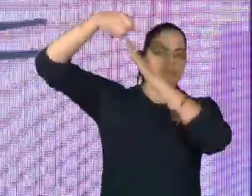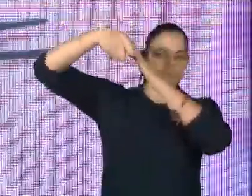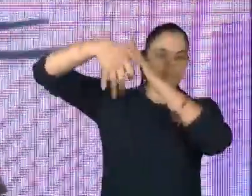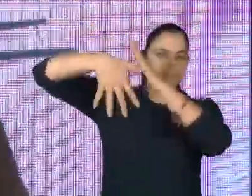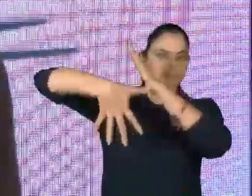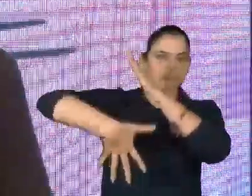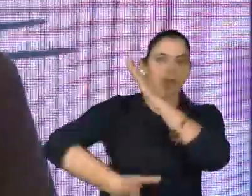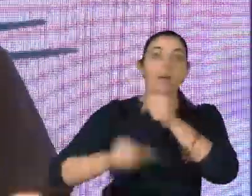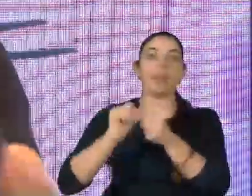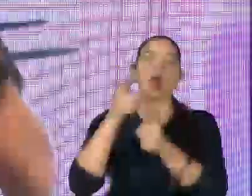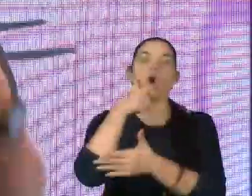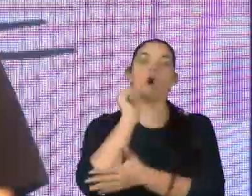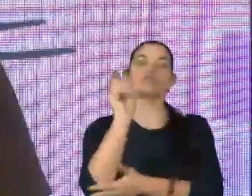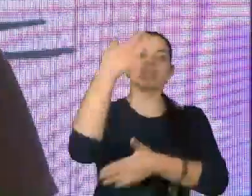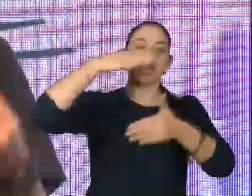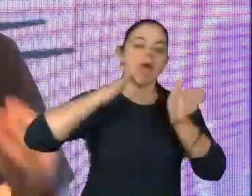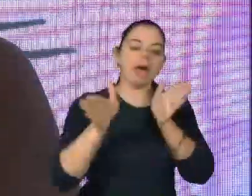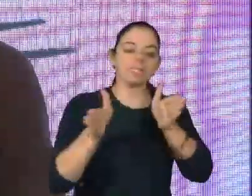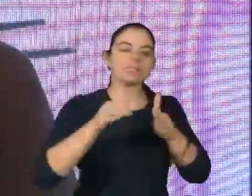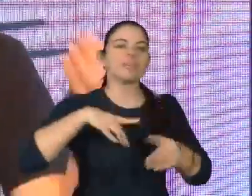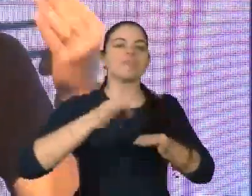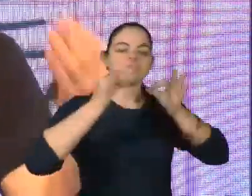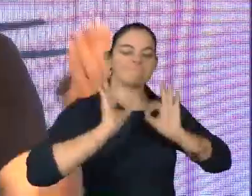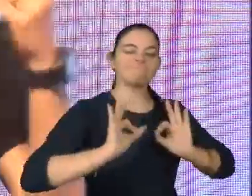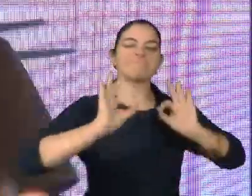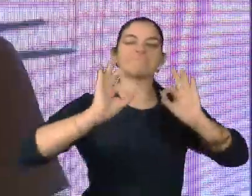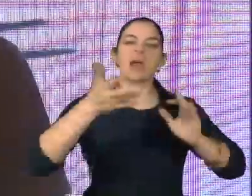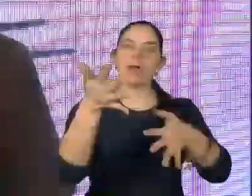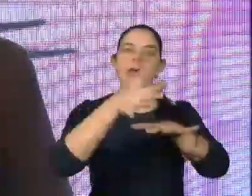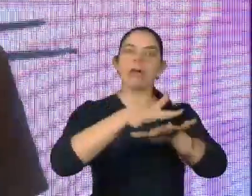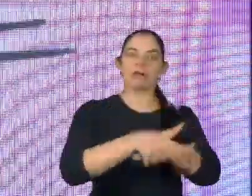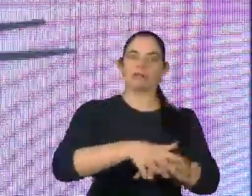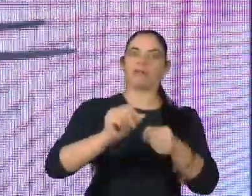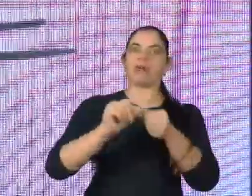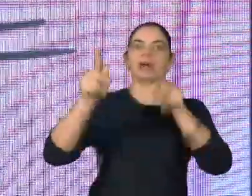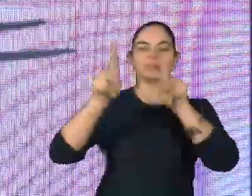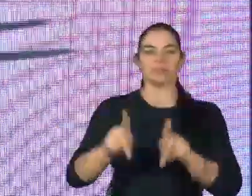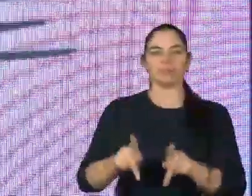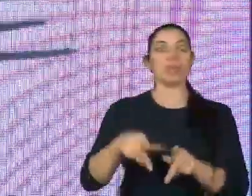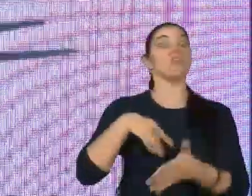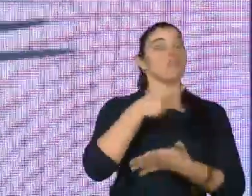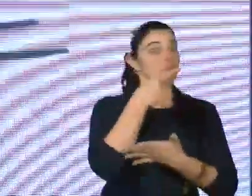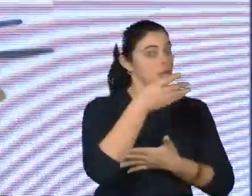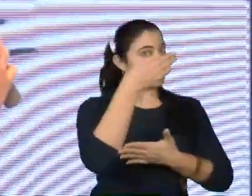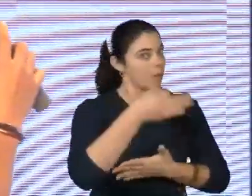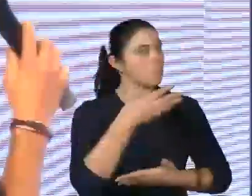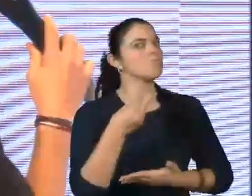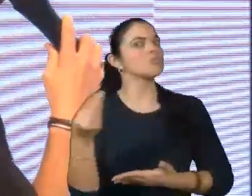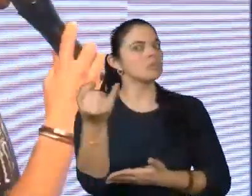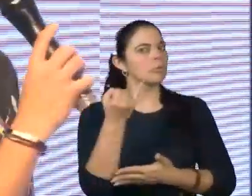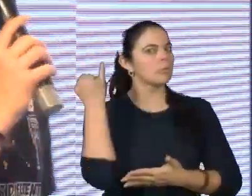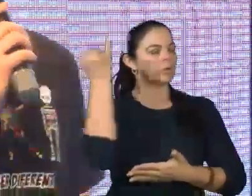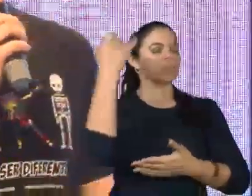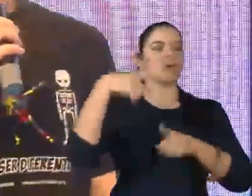eventualmente, para garantir a acessibilidade necessária para incluir essas pessoas. Eu recomendo muito que não só a